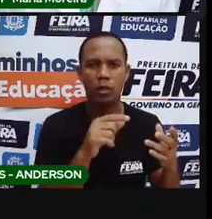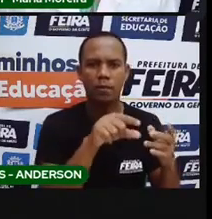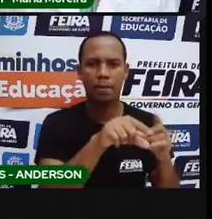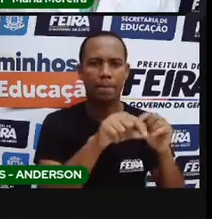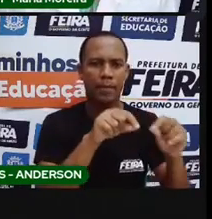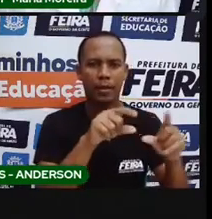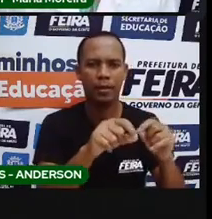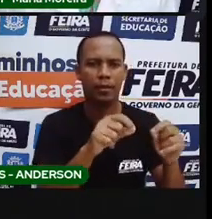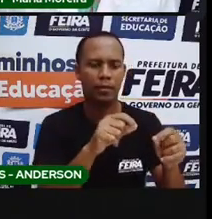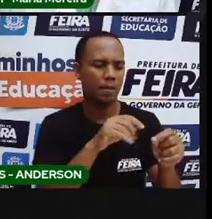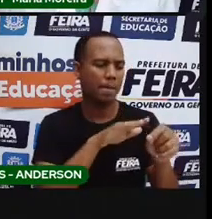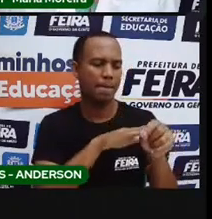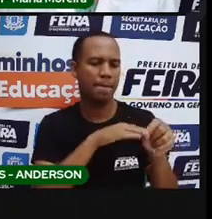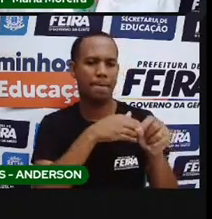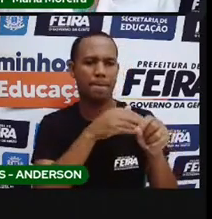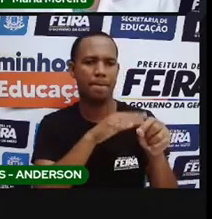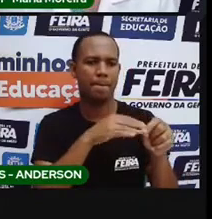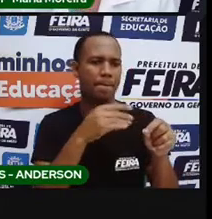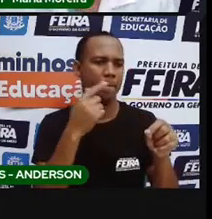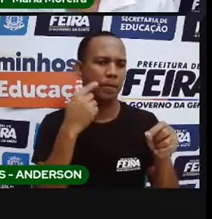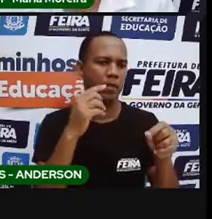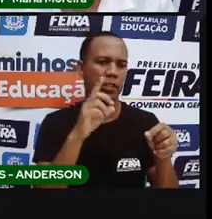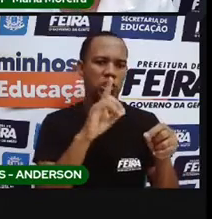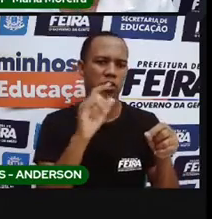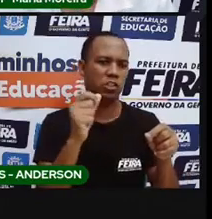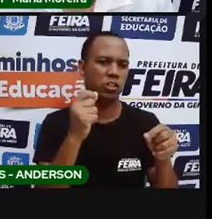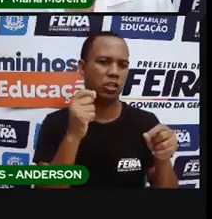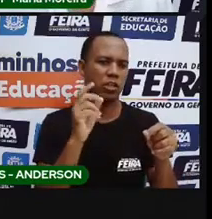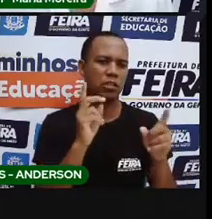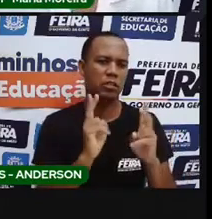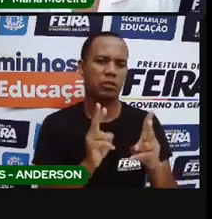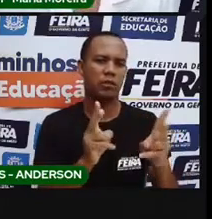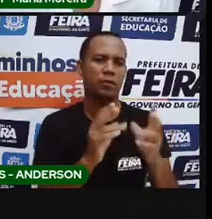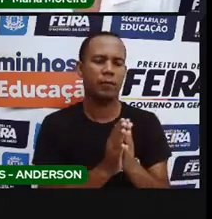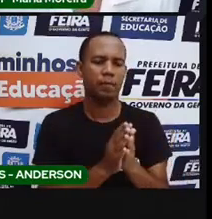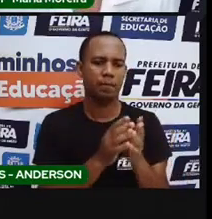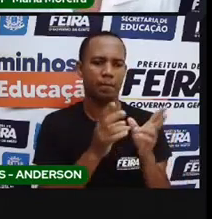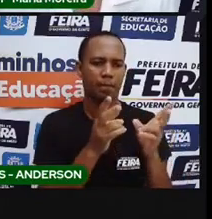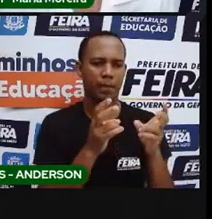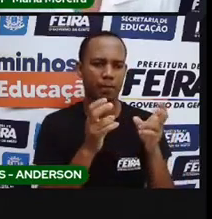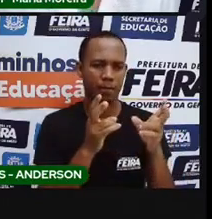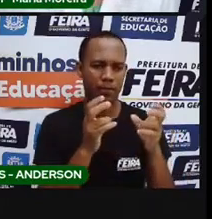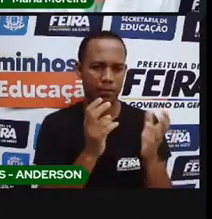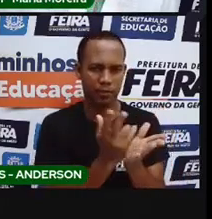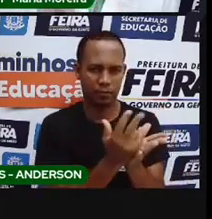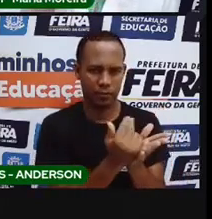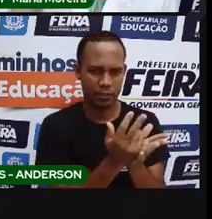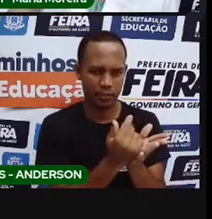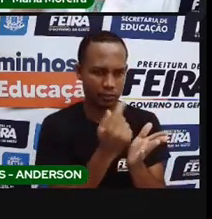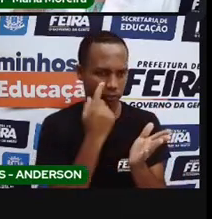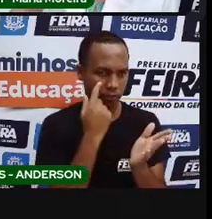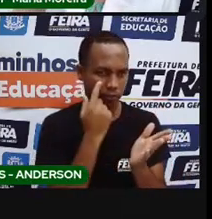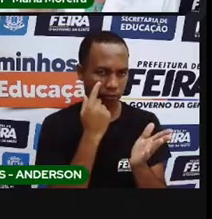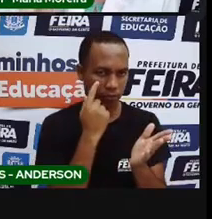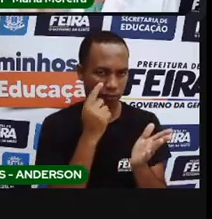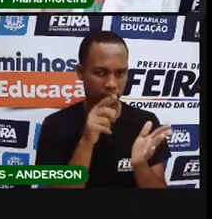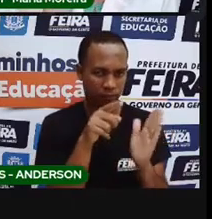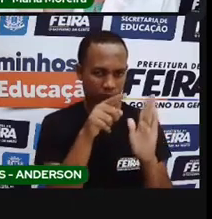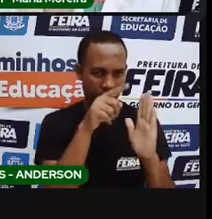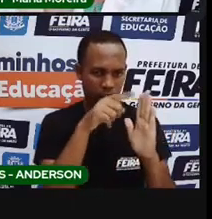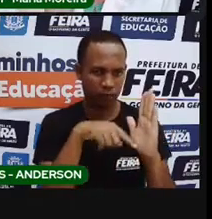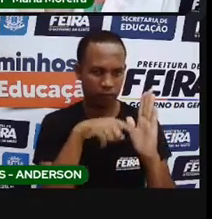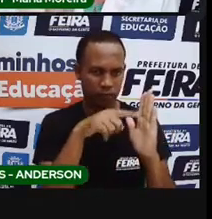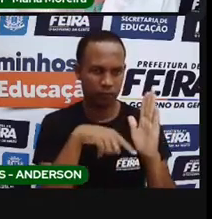se na pele, por um período de 15 a 20 dias. Observe a imagem abaixo, faça o que se pede. Só uma coisa aqui, o